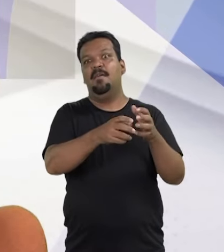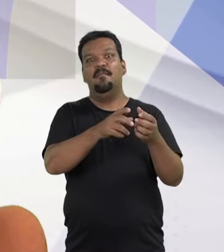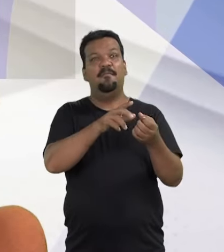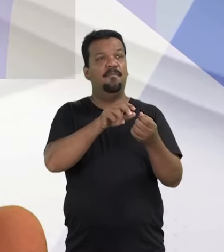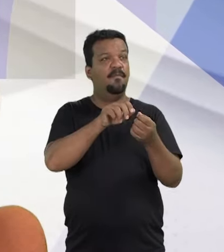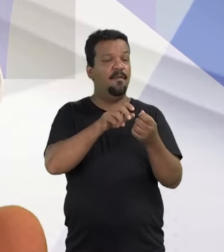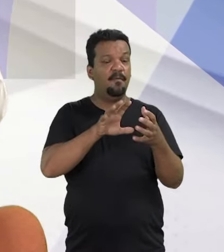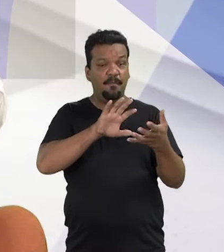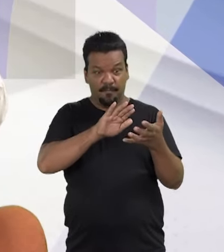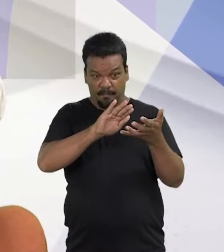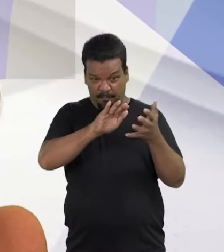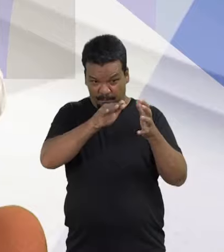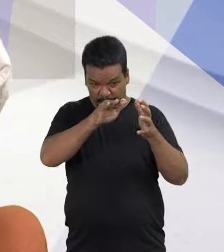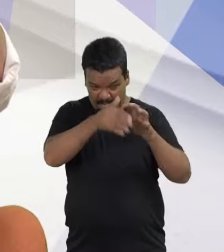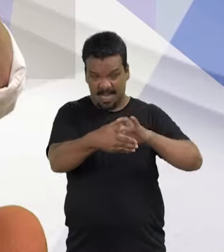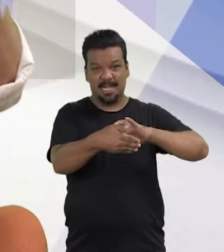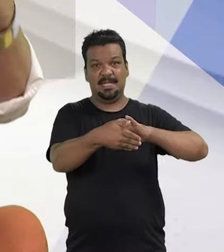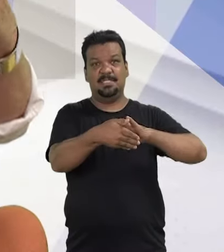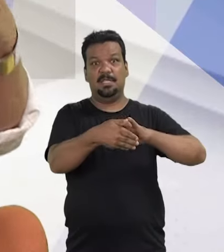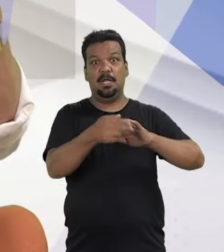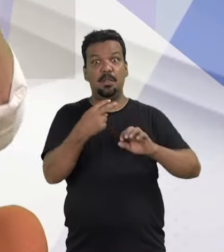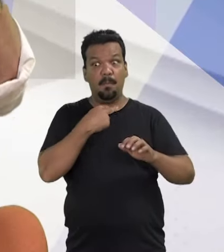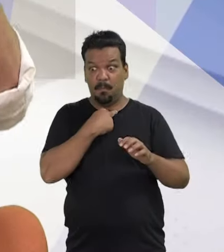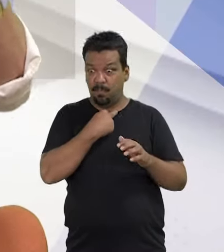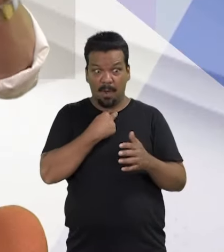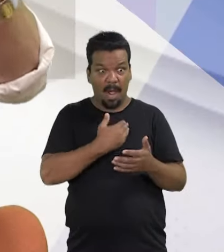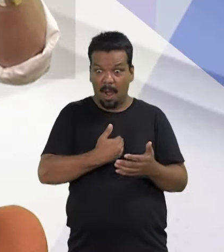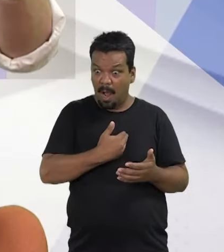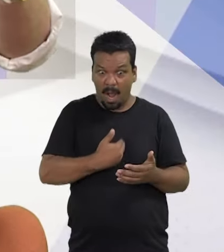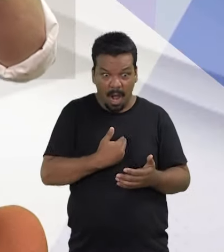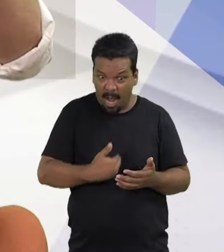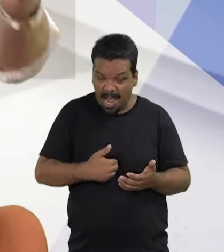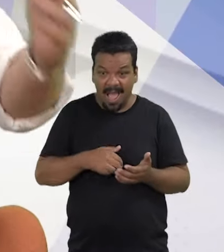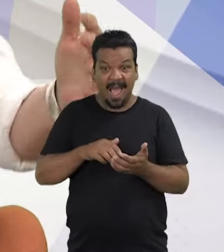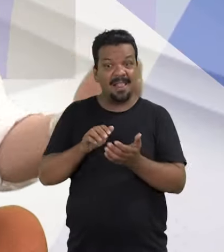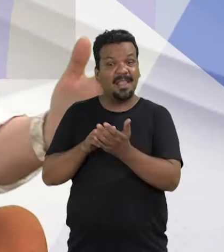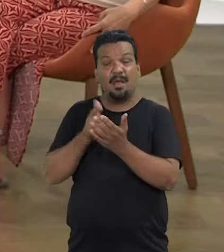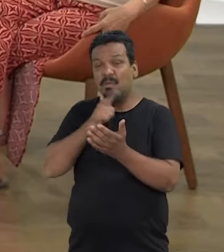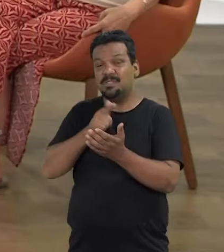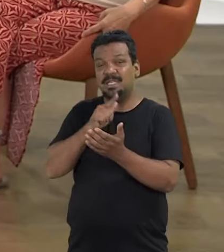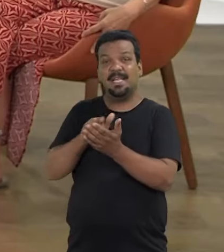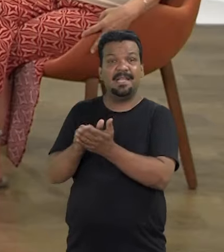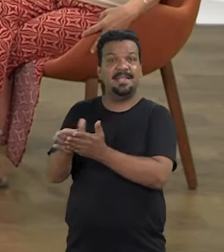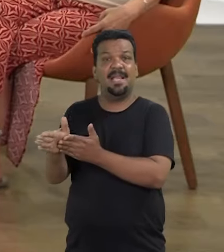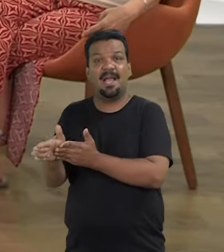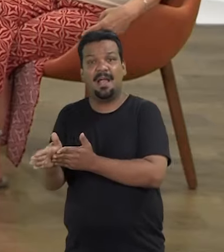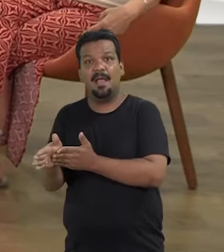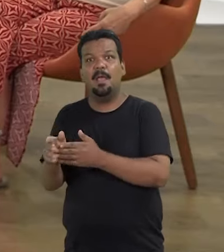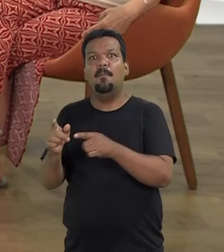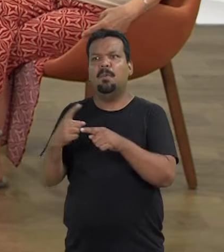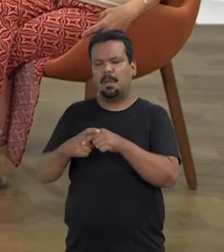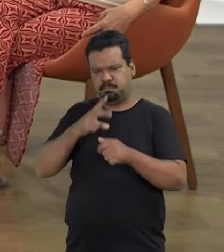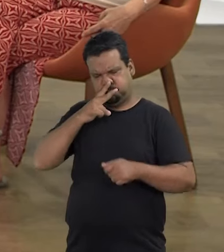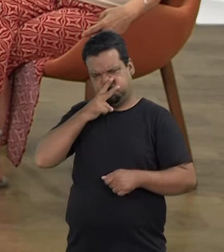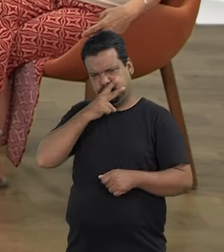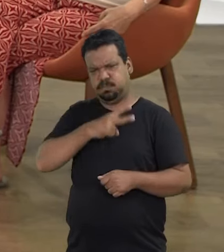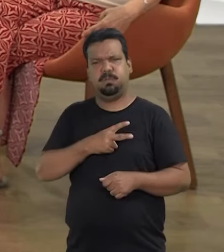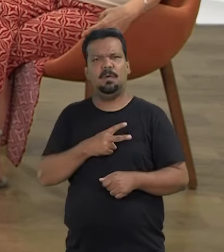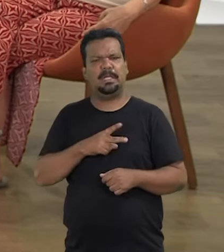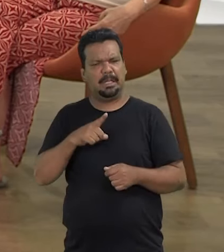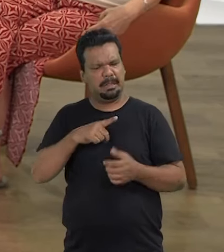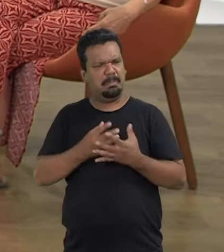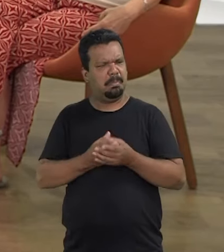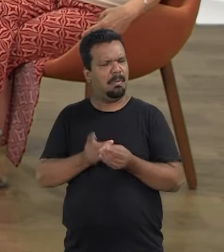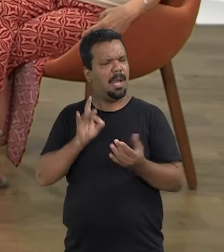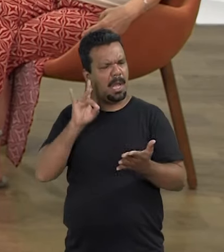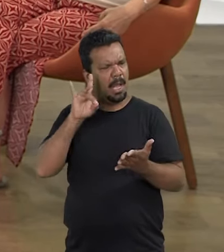Foram obstruindo, obstruindo, ela não pôde governar, não pôde até tirá-la de dentro porque ela resistia, porque